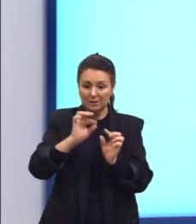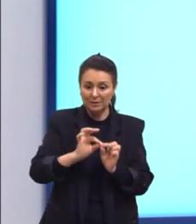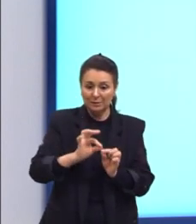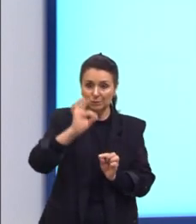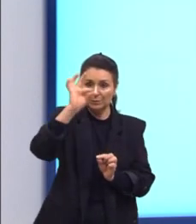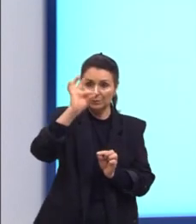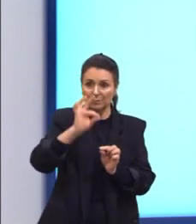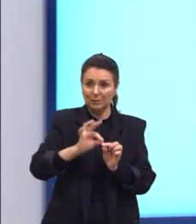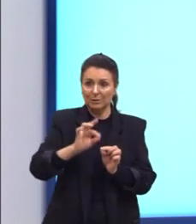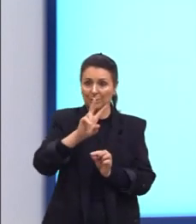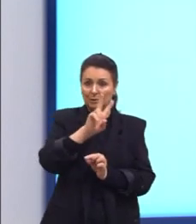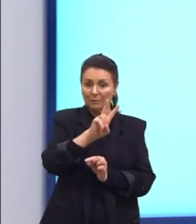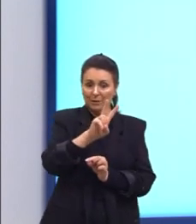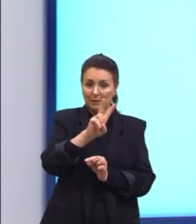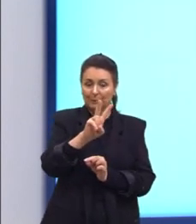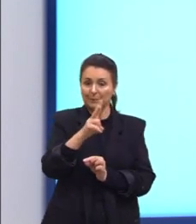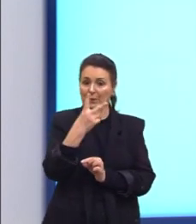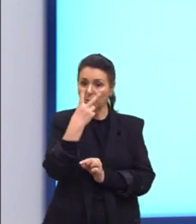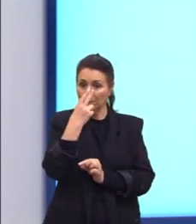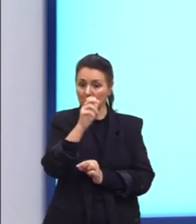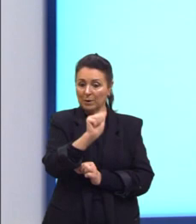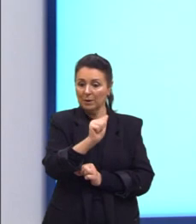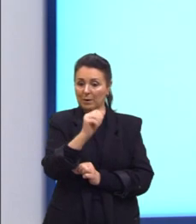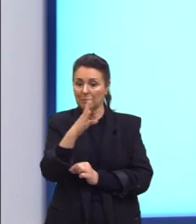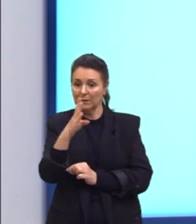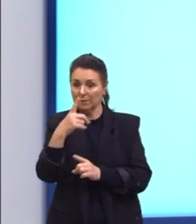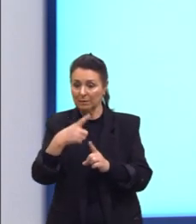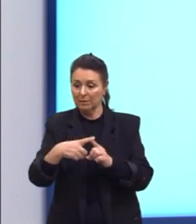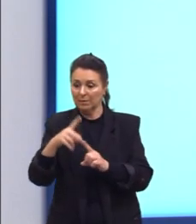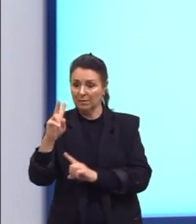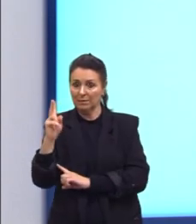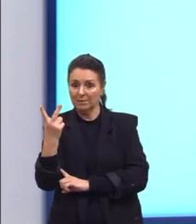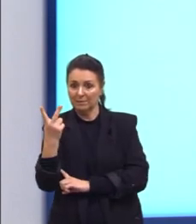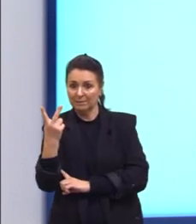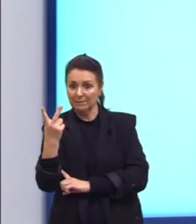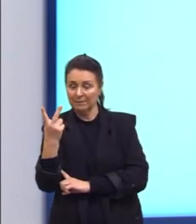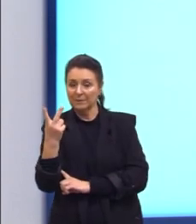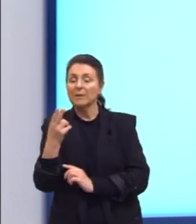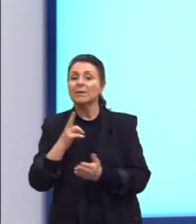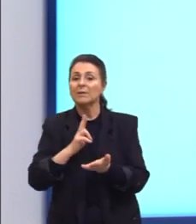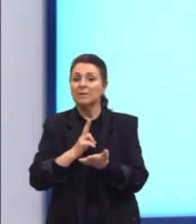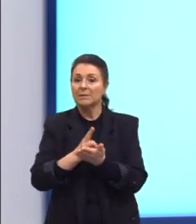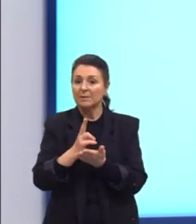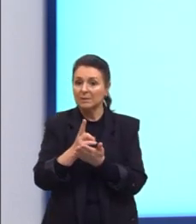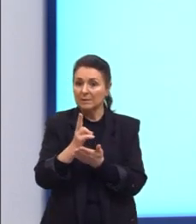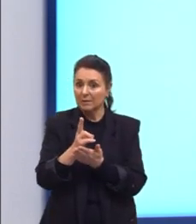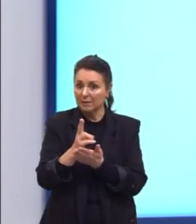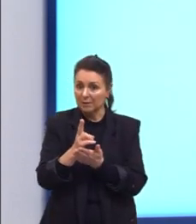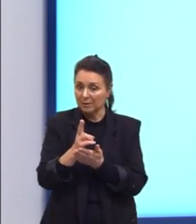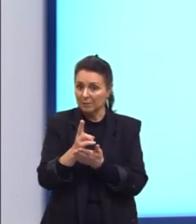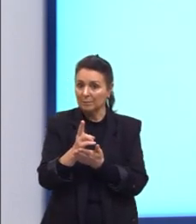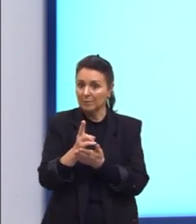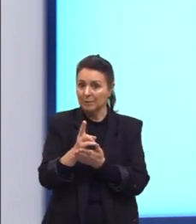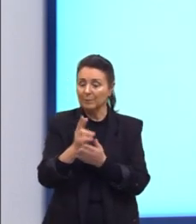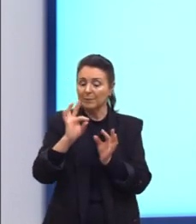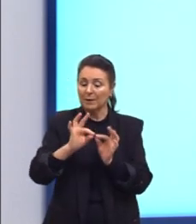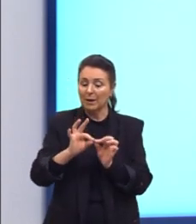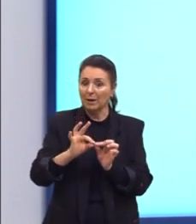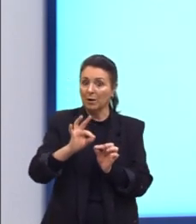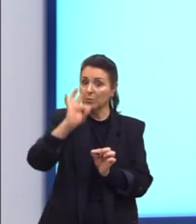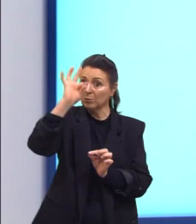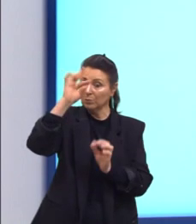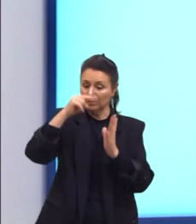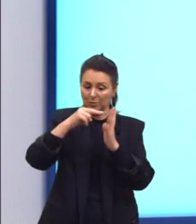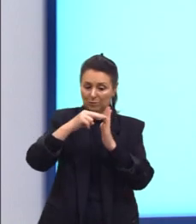é igual a AB vezes H. Sempre nós vamos considerar a altura de um